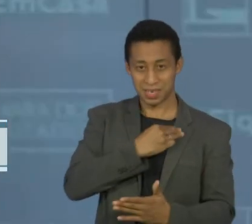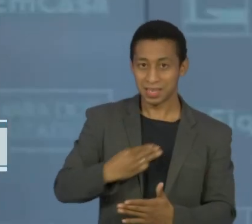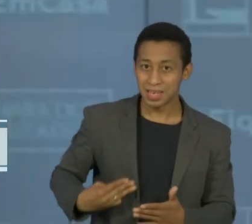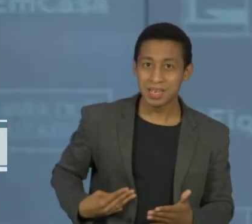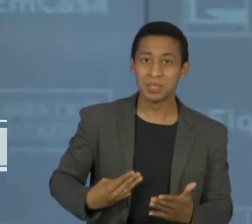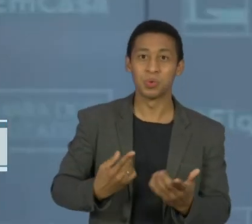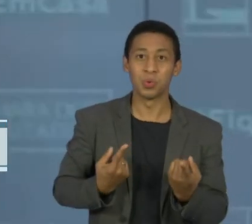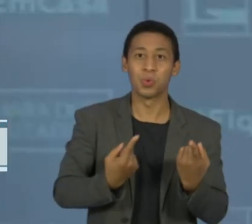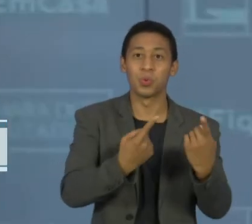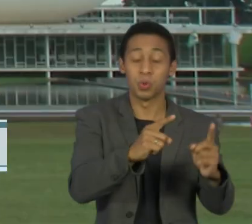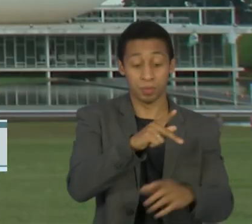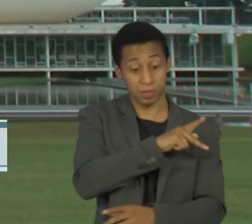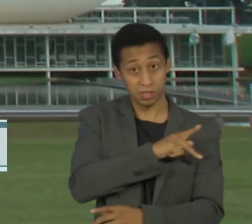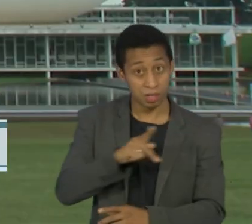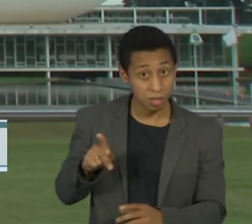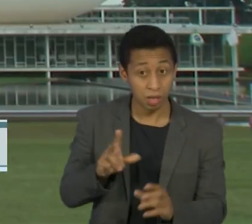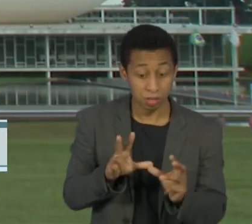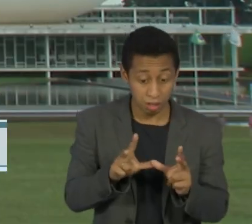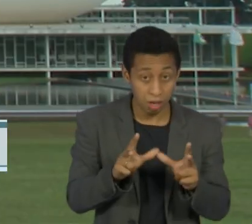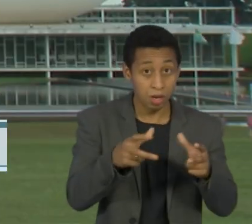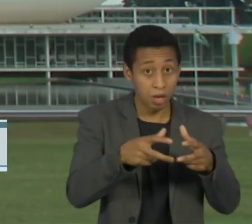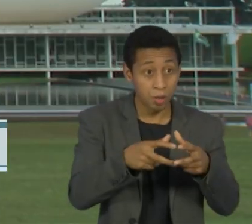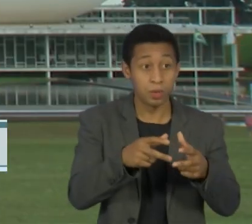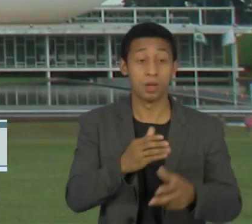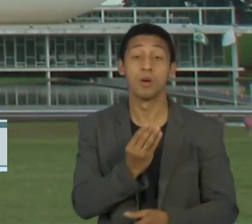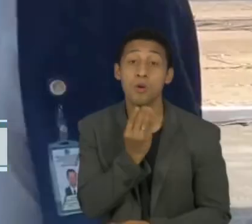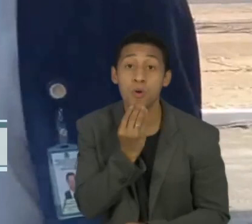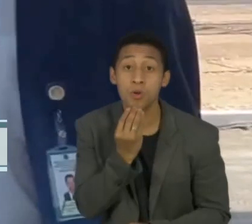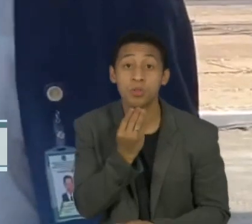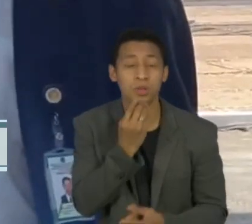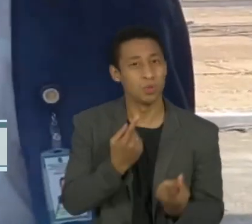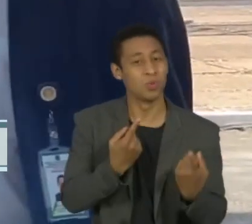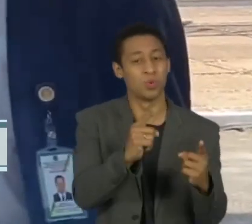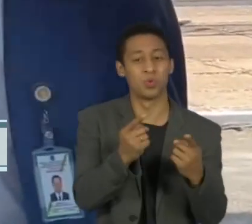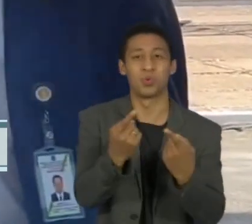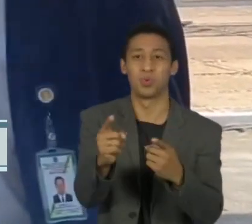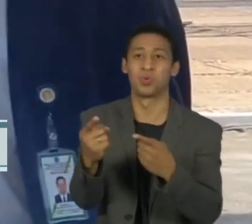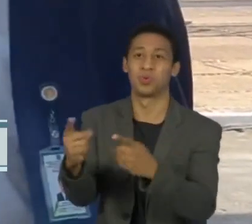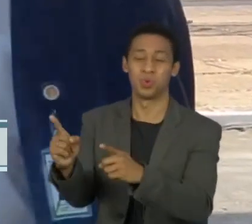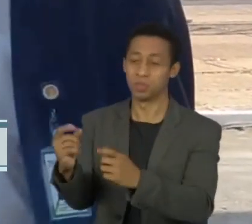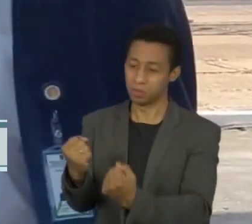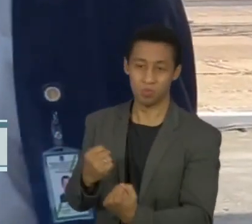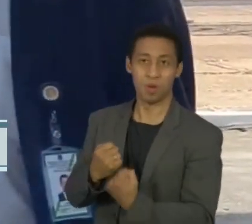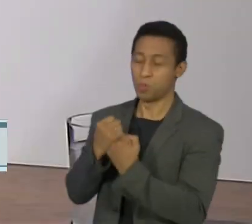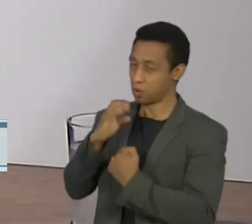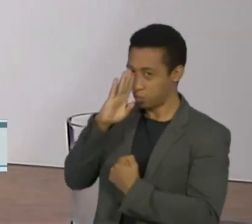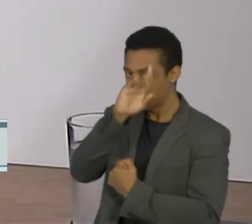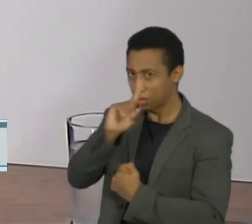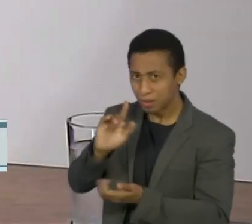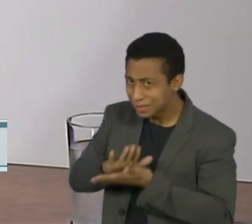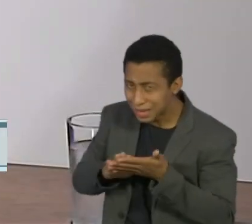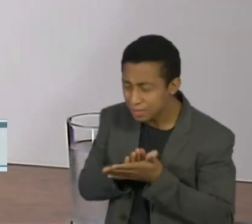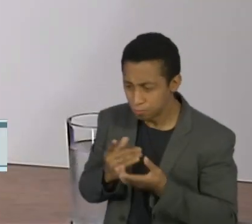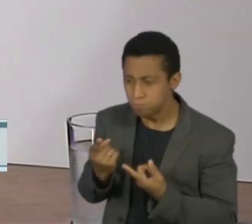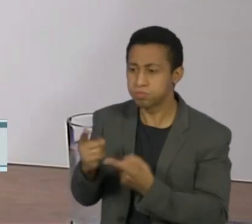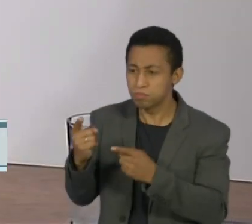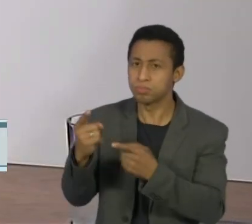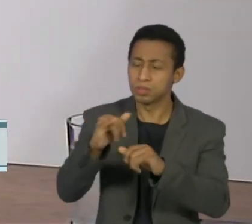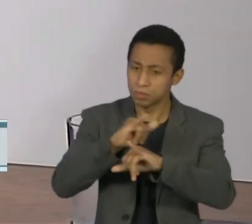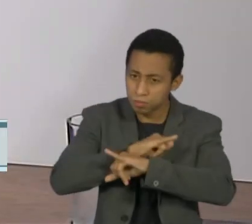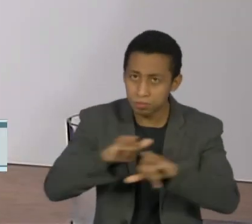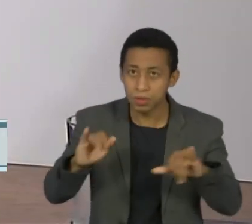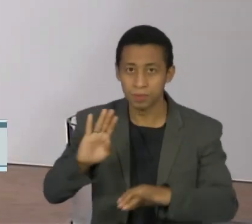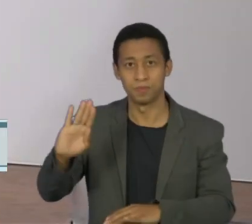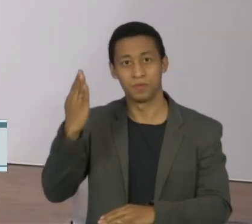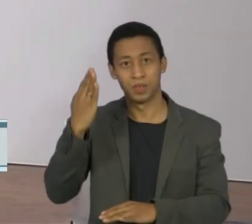presidente da Câmara, Rodrigo Maia, e outras autoridades classificadas como adversárias políticas do presidente, inclusive o ex-ministro